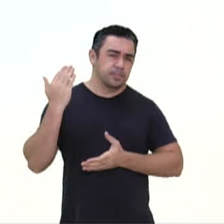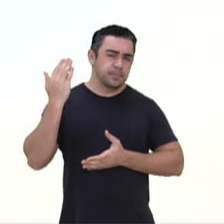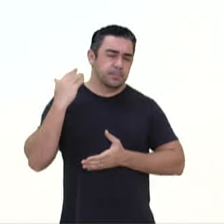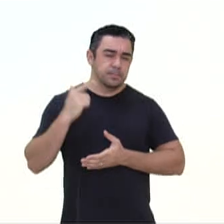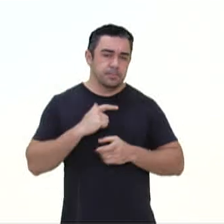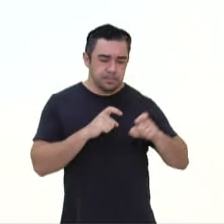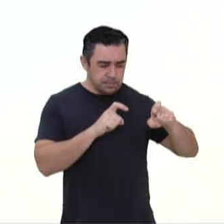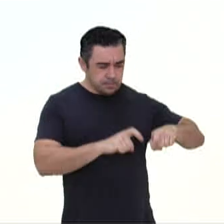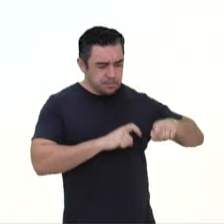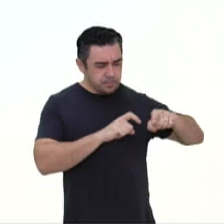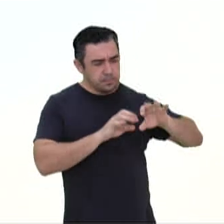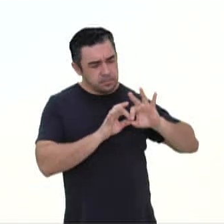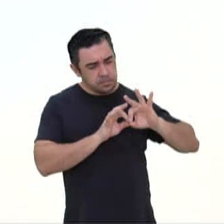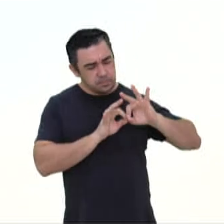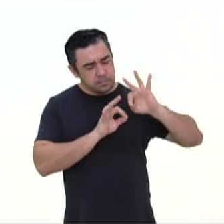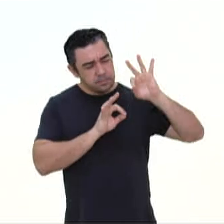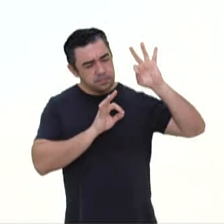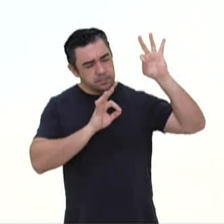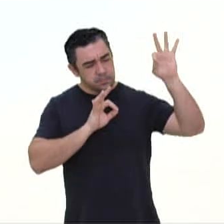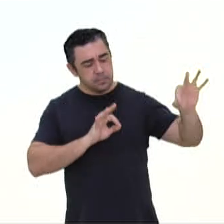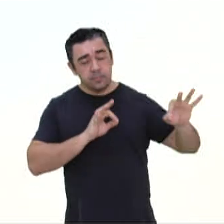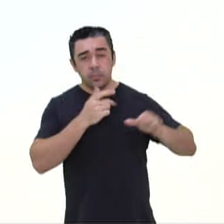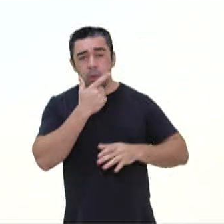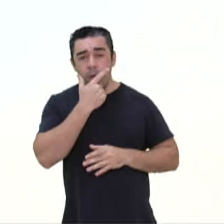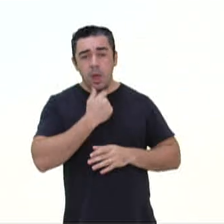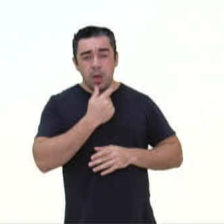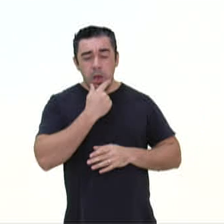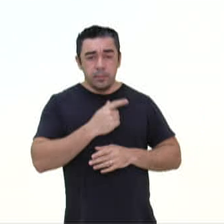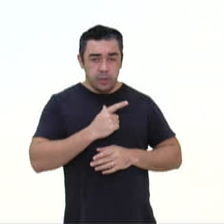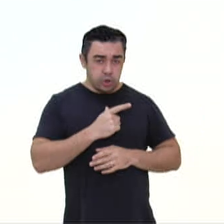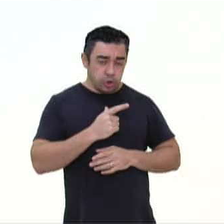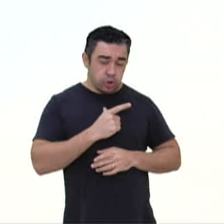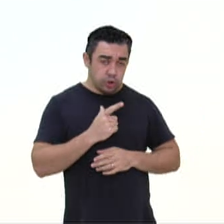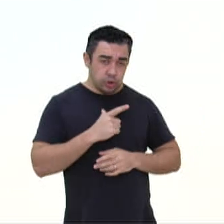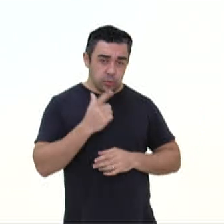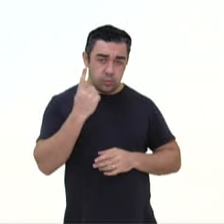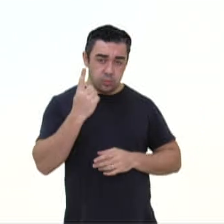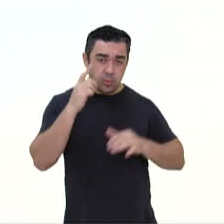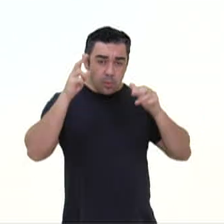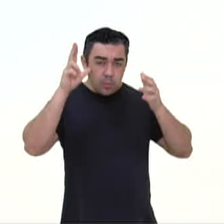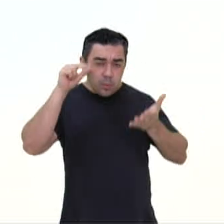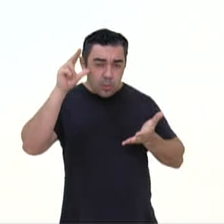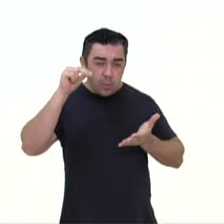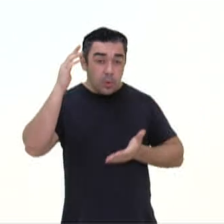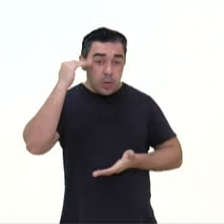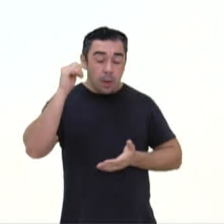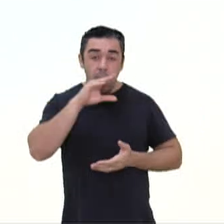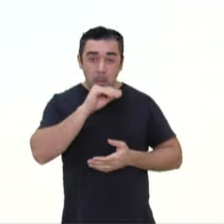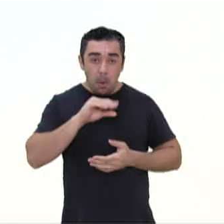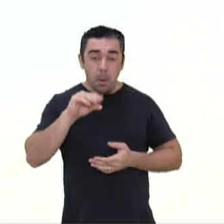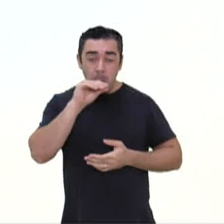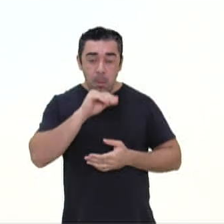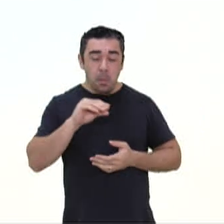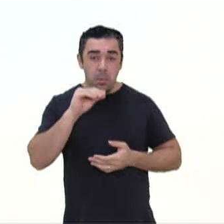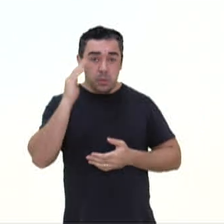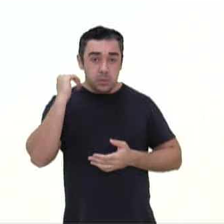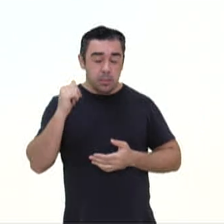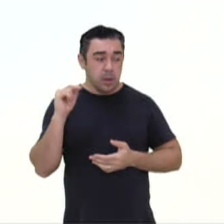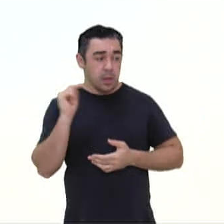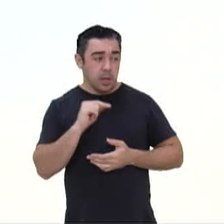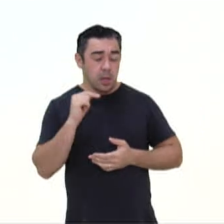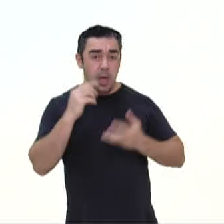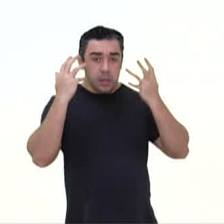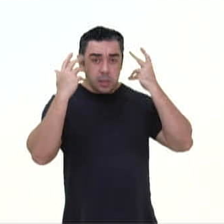muito distante da cidade, um fazendeiro que possuía um jumento, que sabia falar. Esse animal era